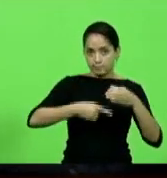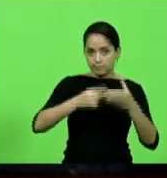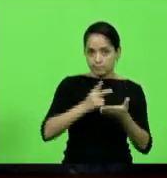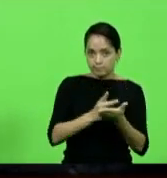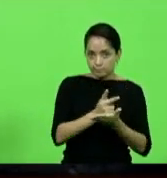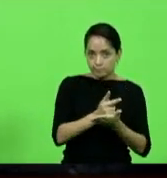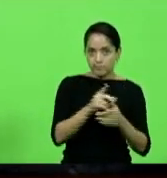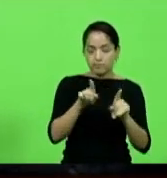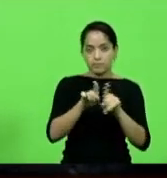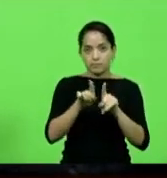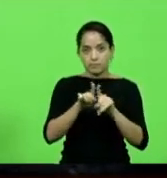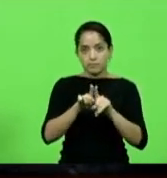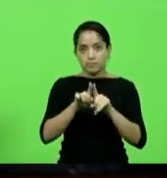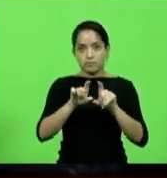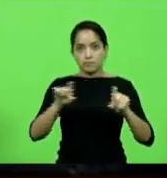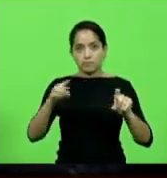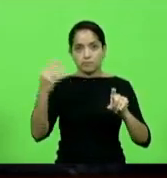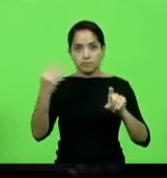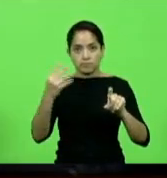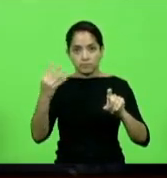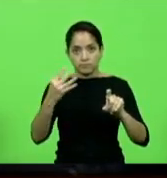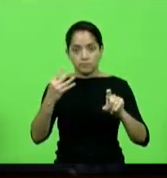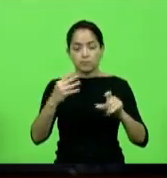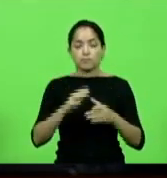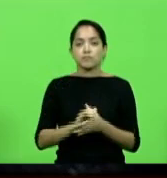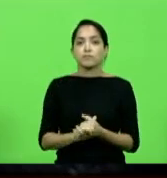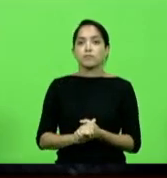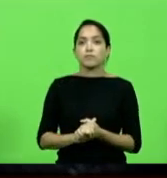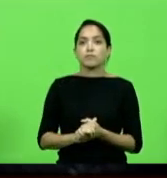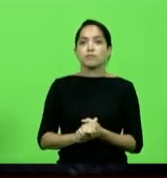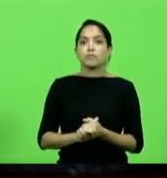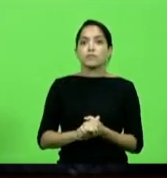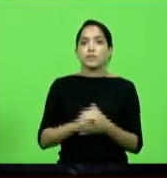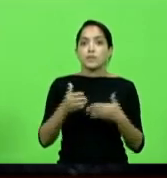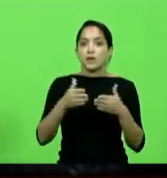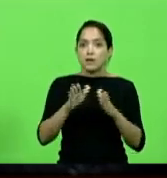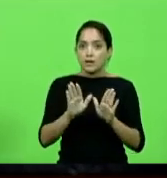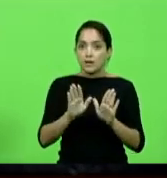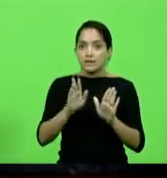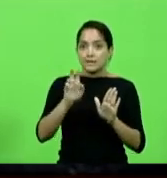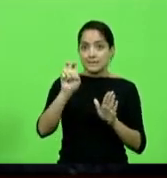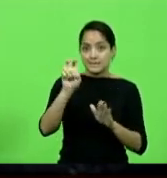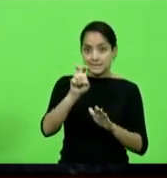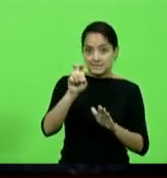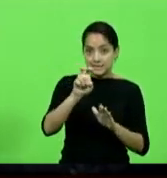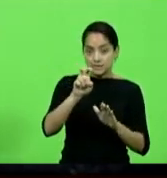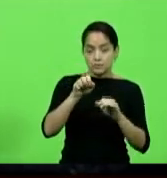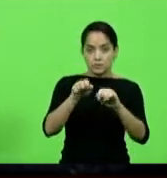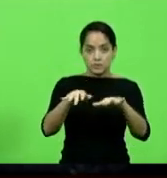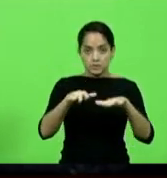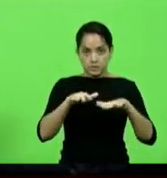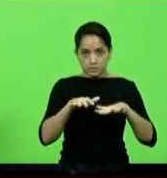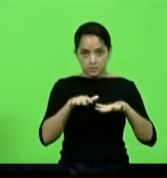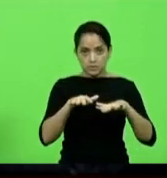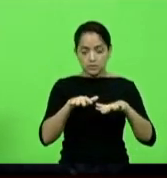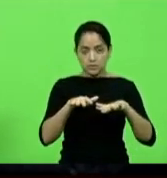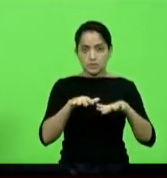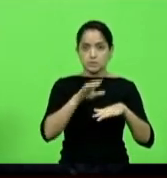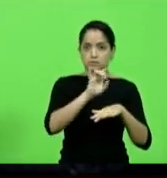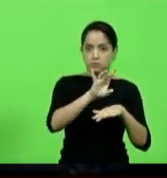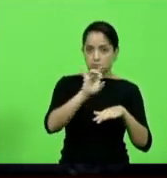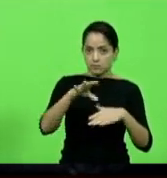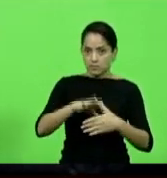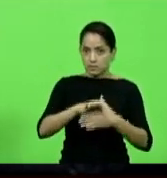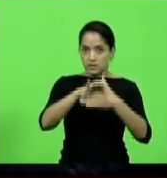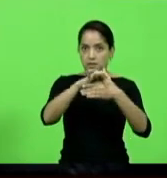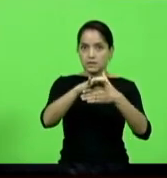termos do parágrafo 4º do mesmo artigo, abre o prazo de até cinco sessões para que cada líder